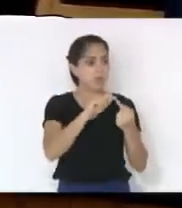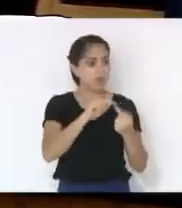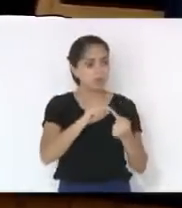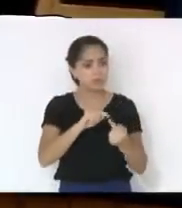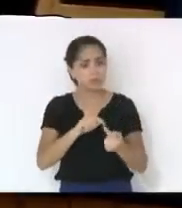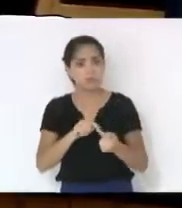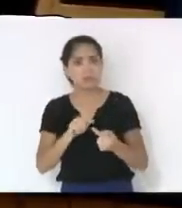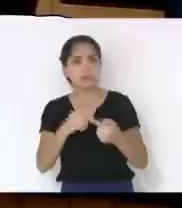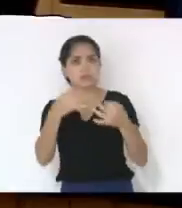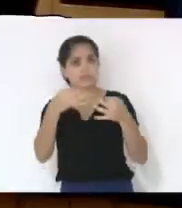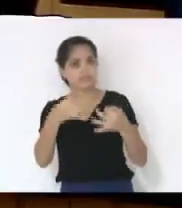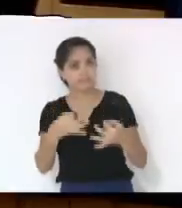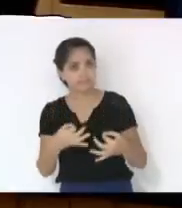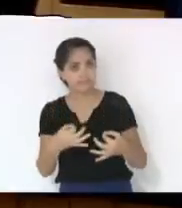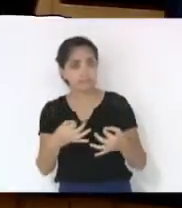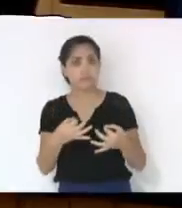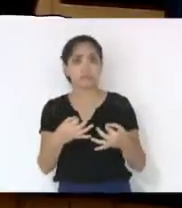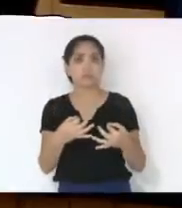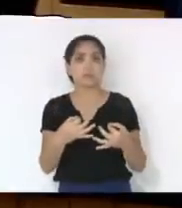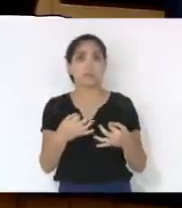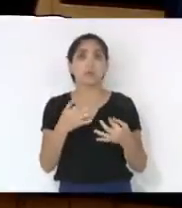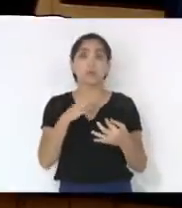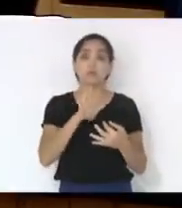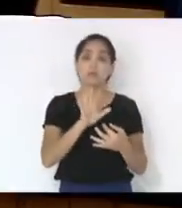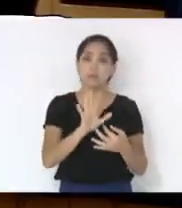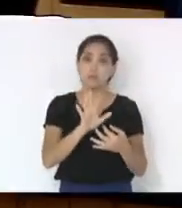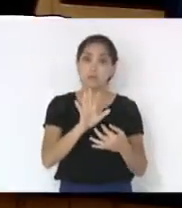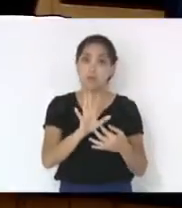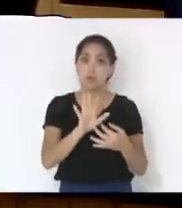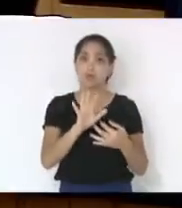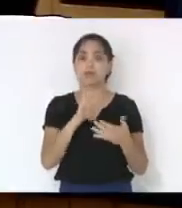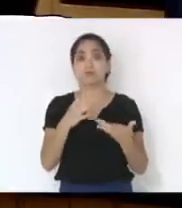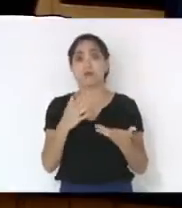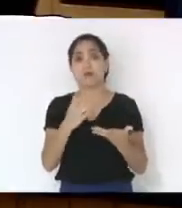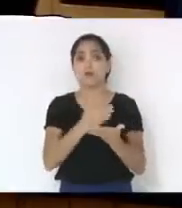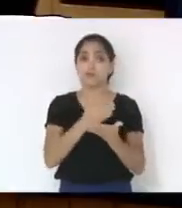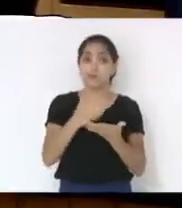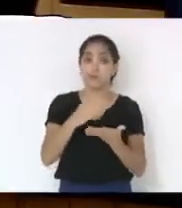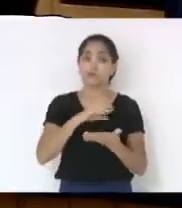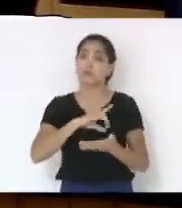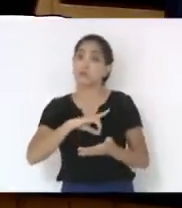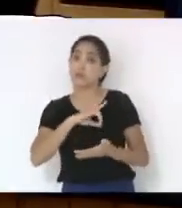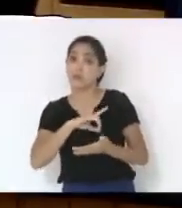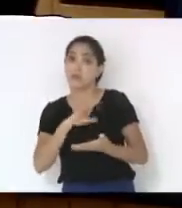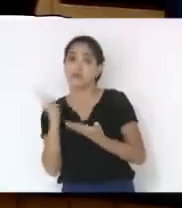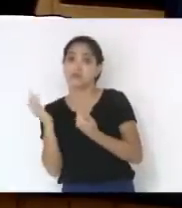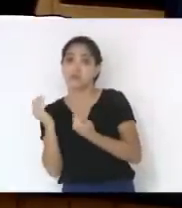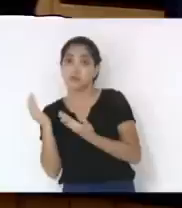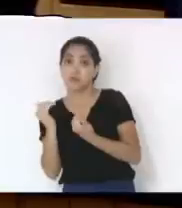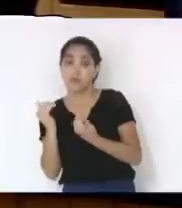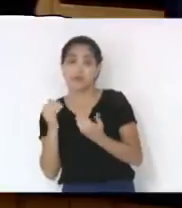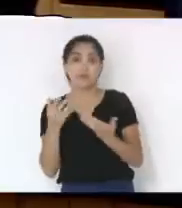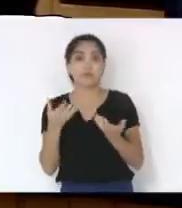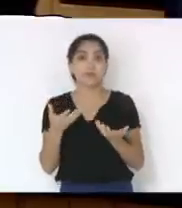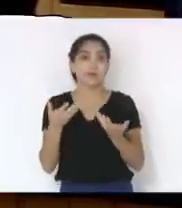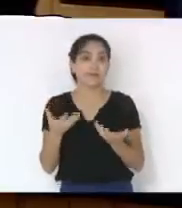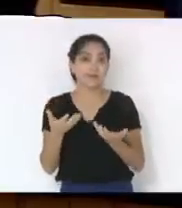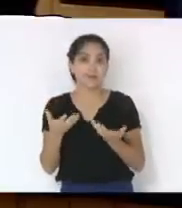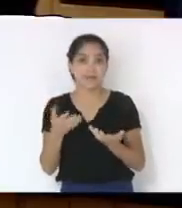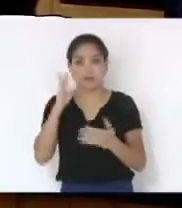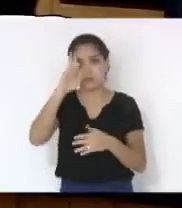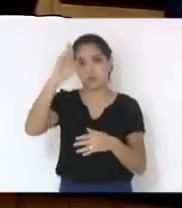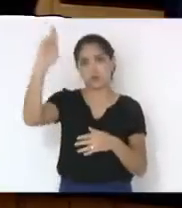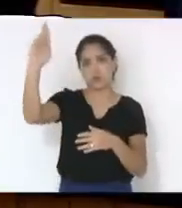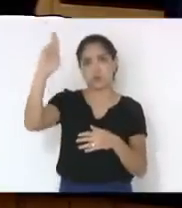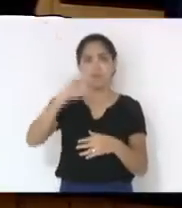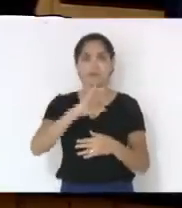acontecendo. Acontece que sempre tem alguns delegados mais novos querendo virar chefe de